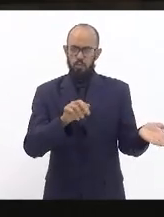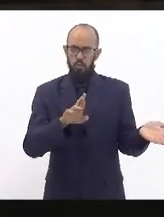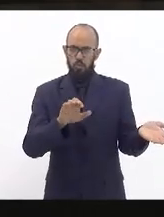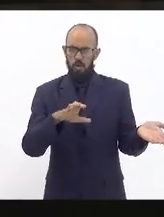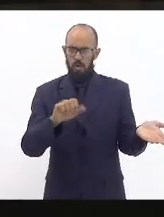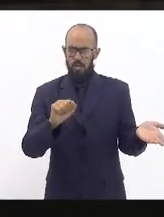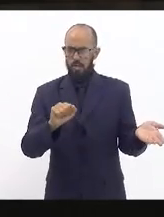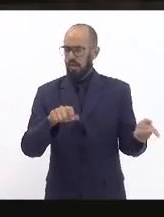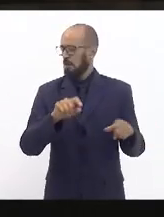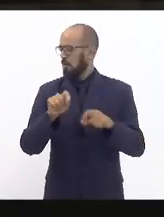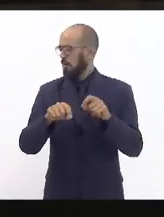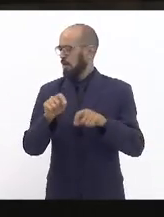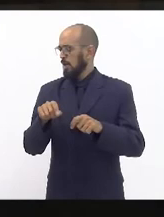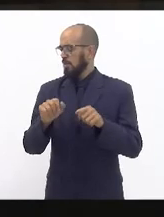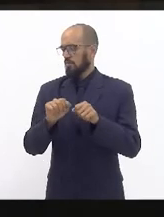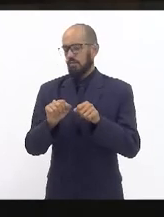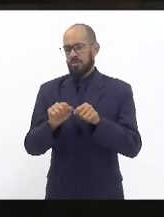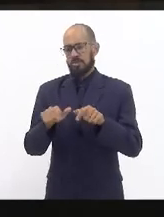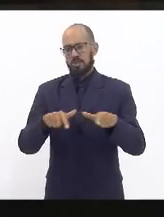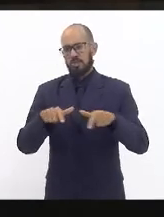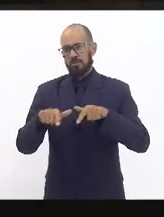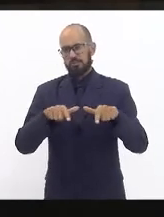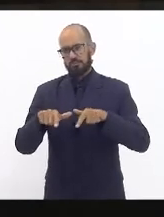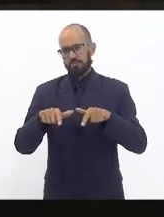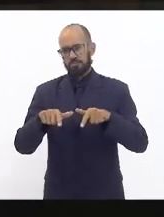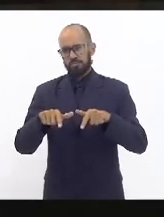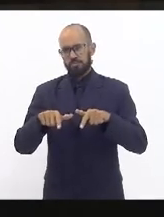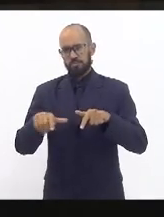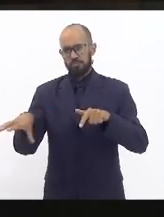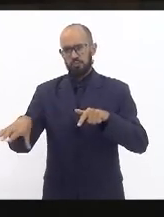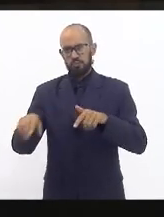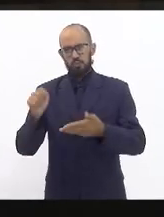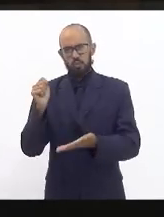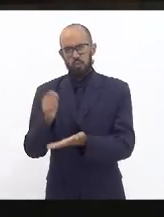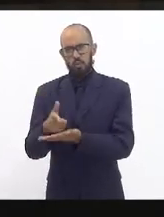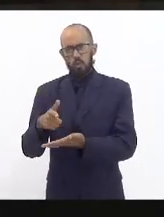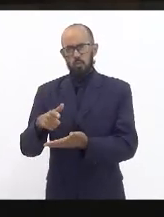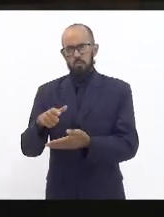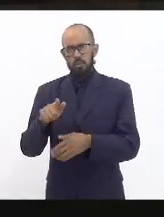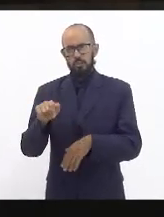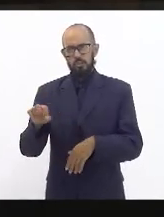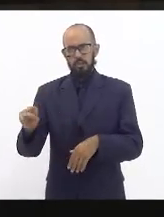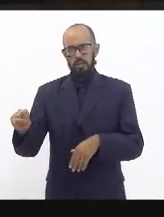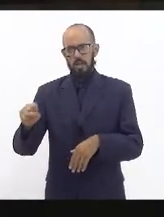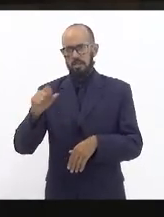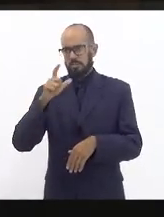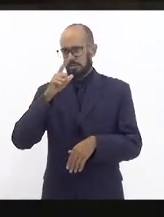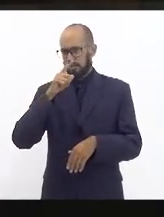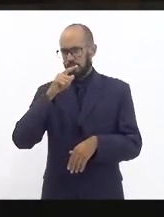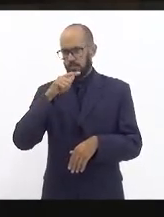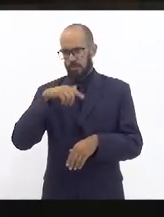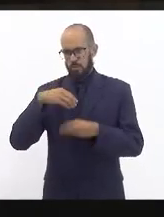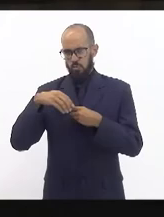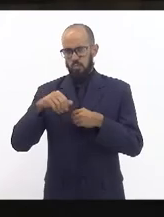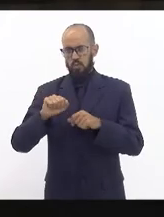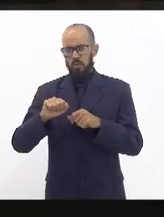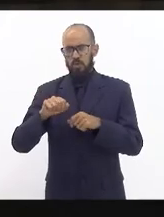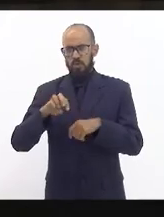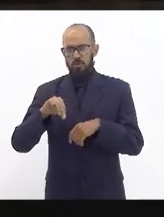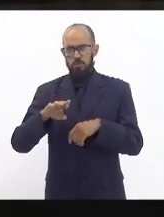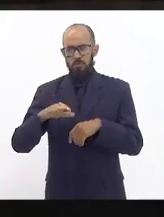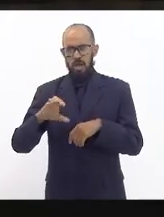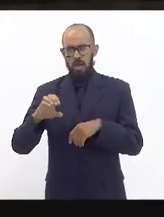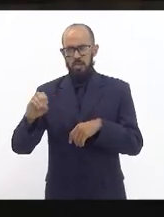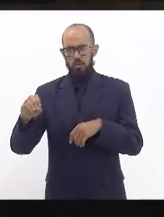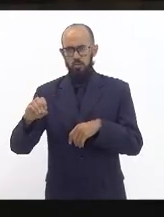Energia a exercer a atividade de importação de gás natural e que é feito chega agora em março o